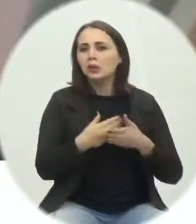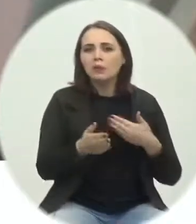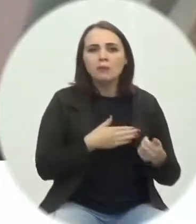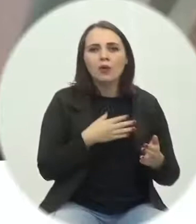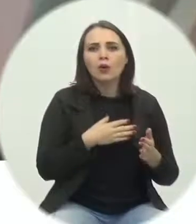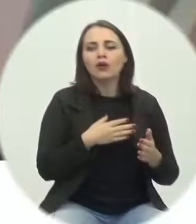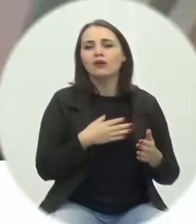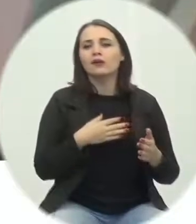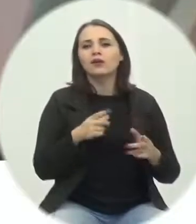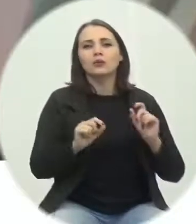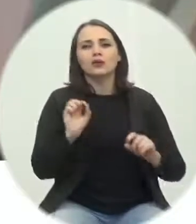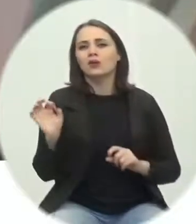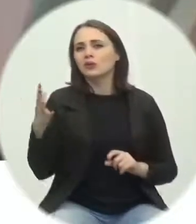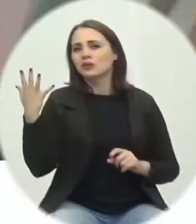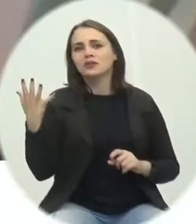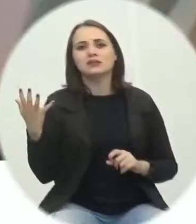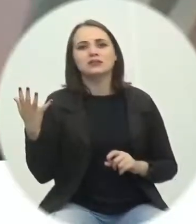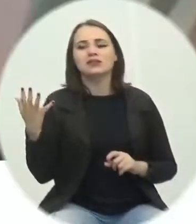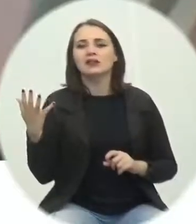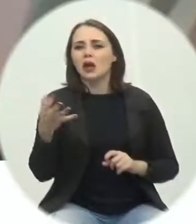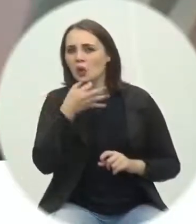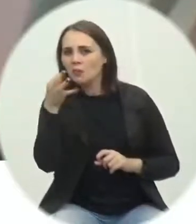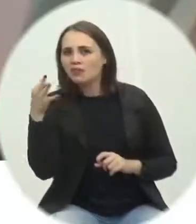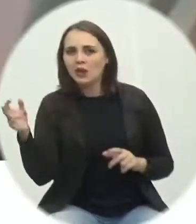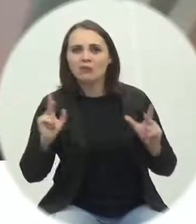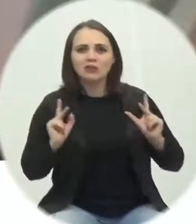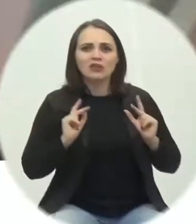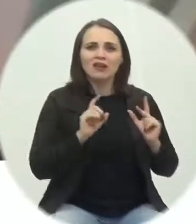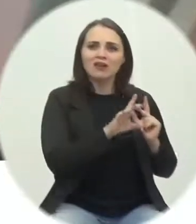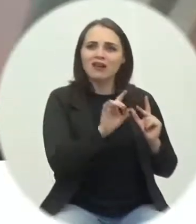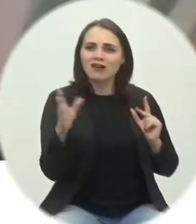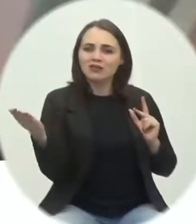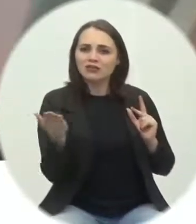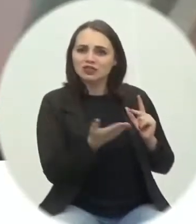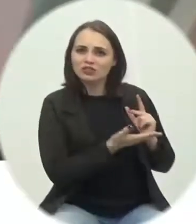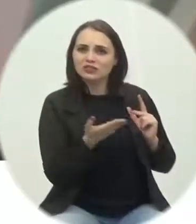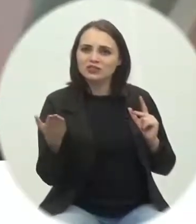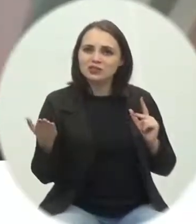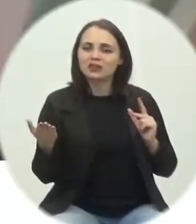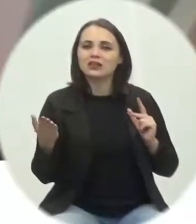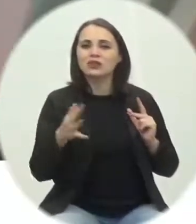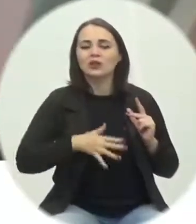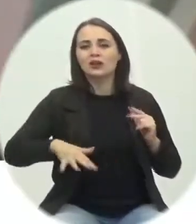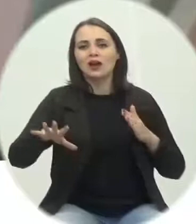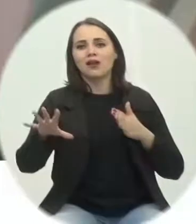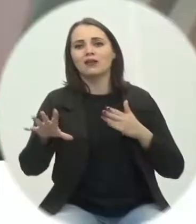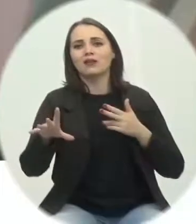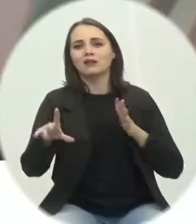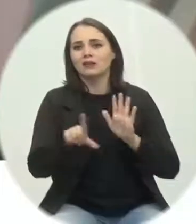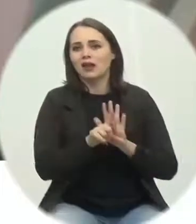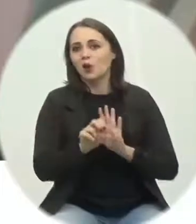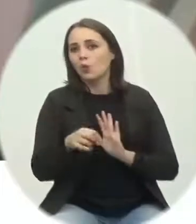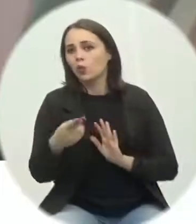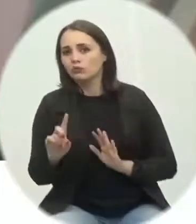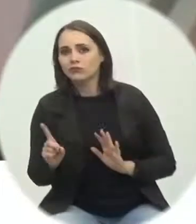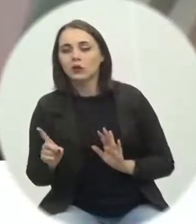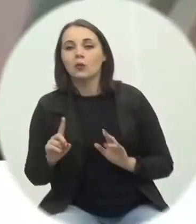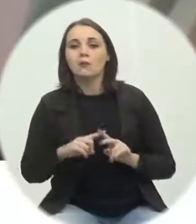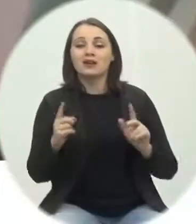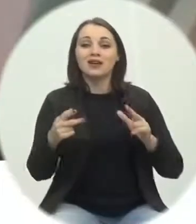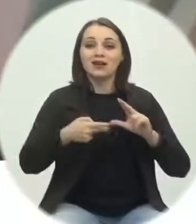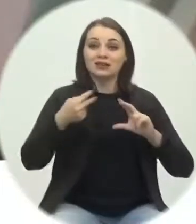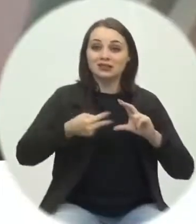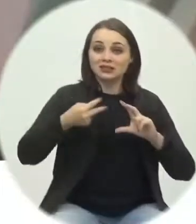qualquer situação, das opiniões ou mesmo das questões legais ou não, mas a Casa